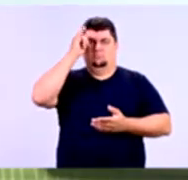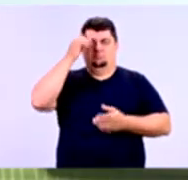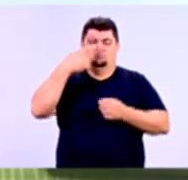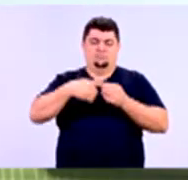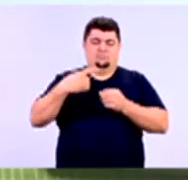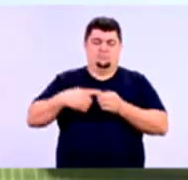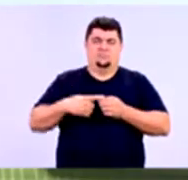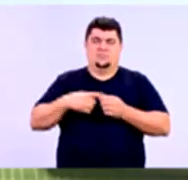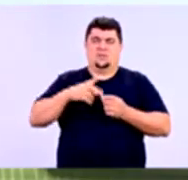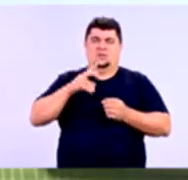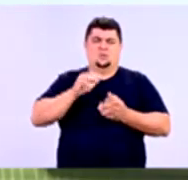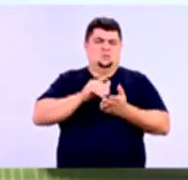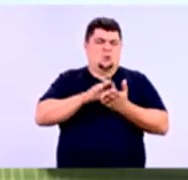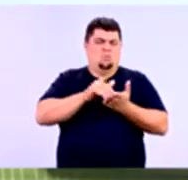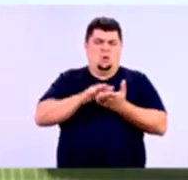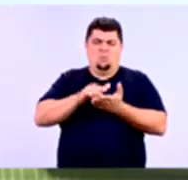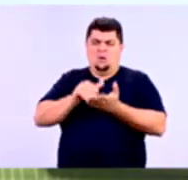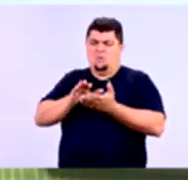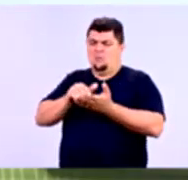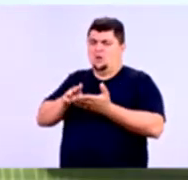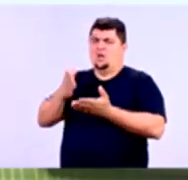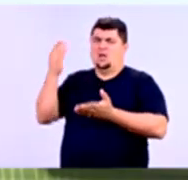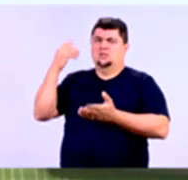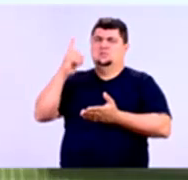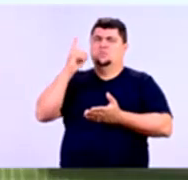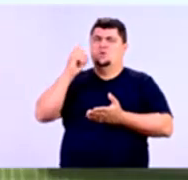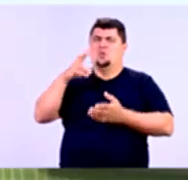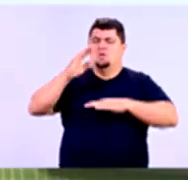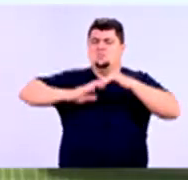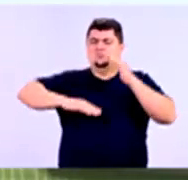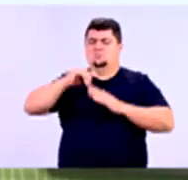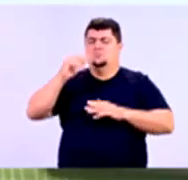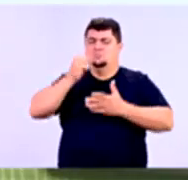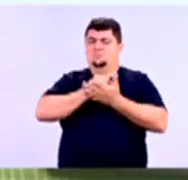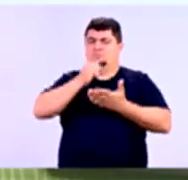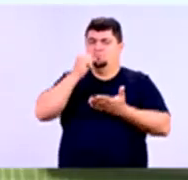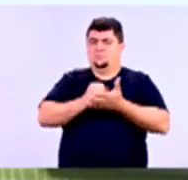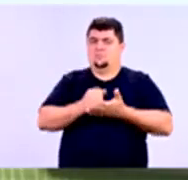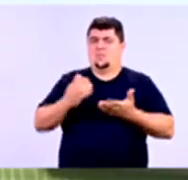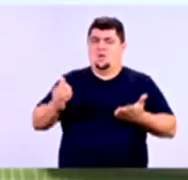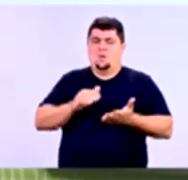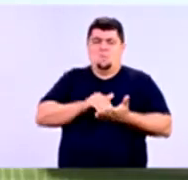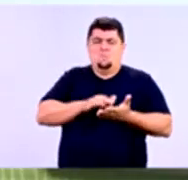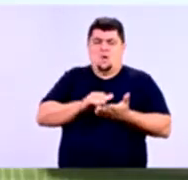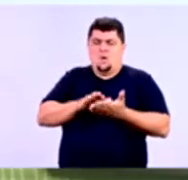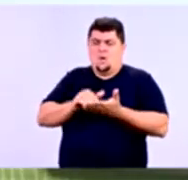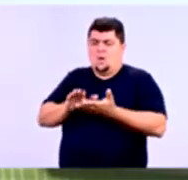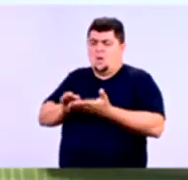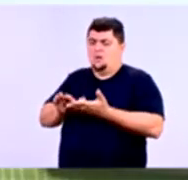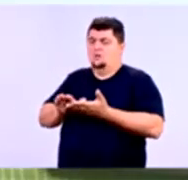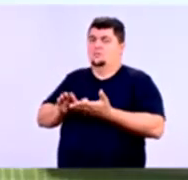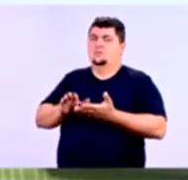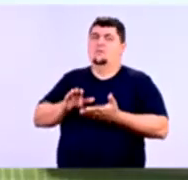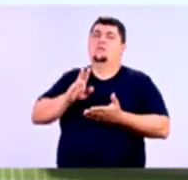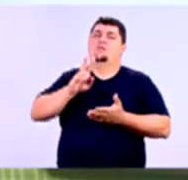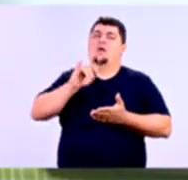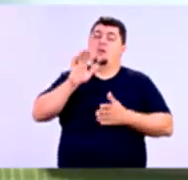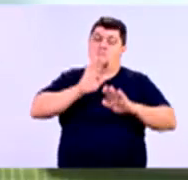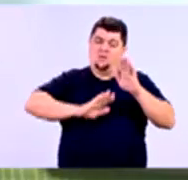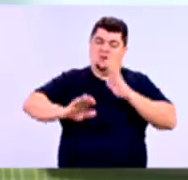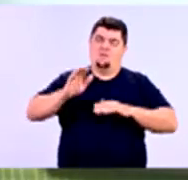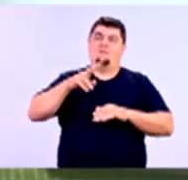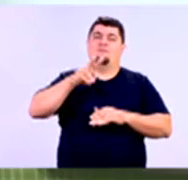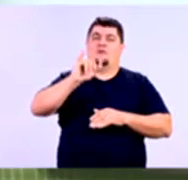falindo está demitindo. Esse frigorífico tinha 1.500 funcionários. Esse é um momento de risco. É natural que o